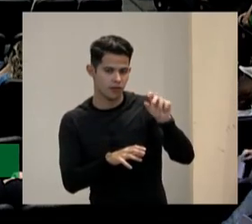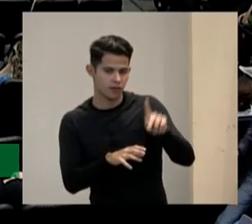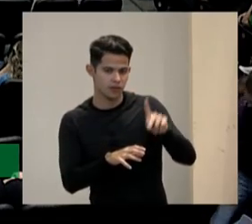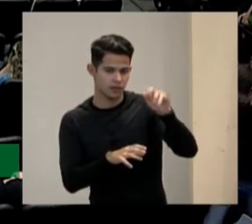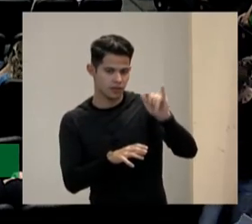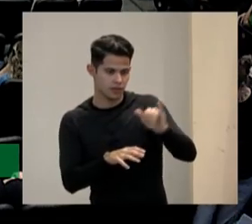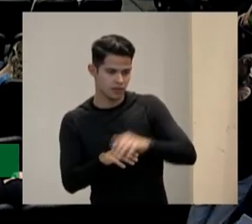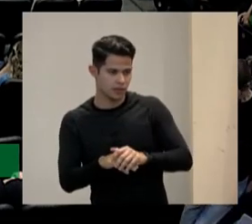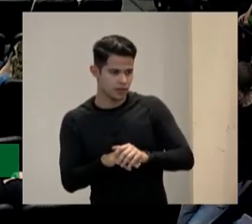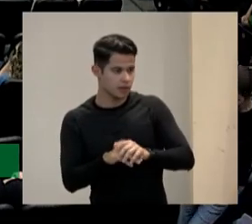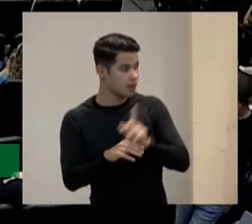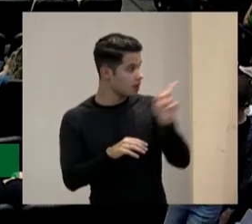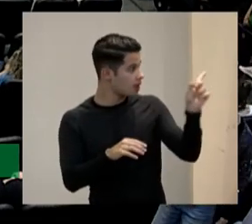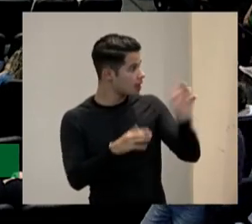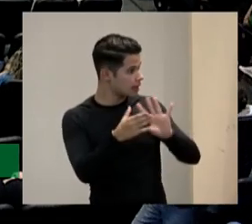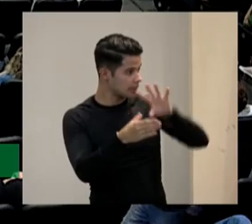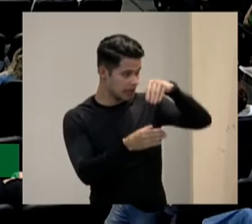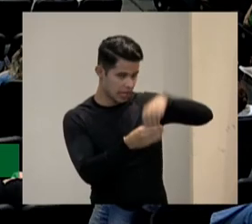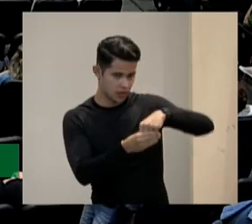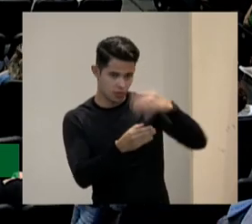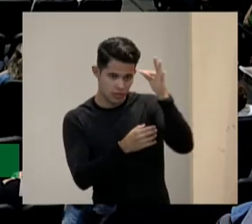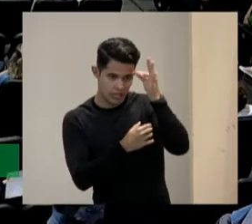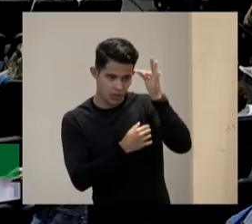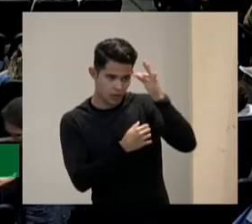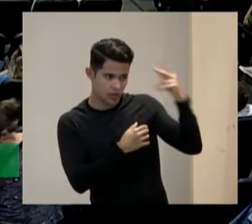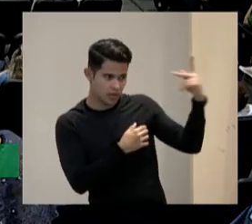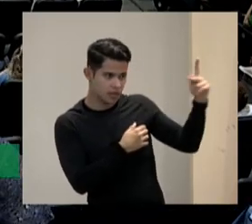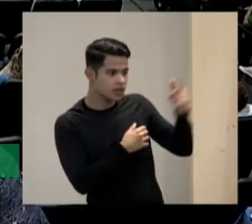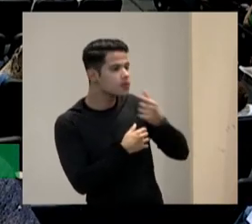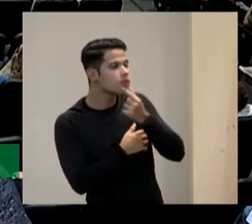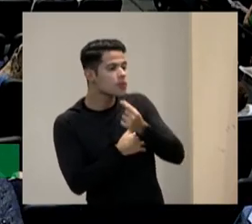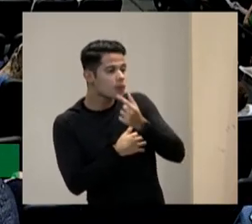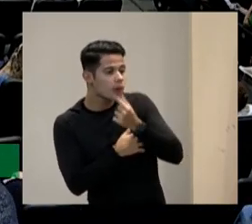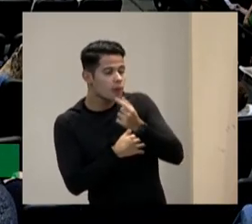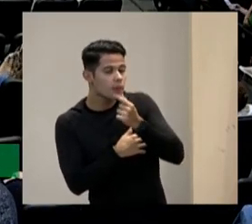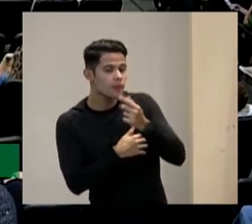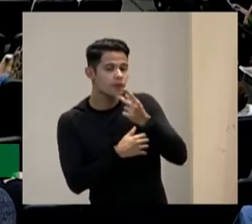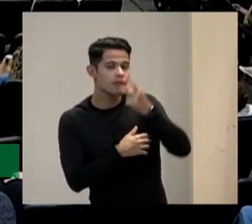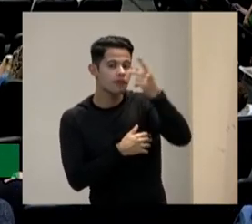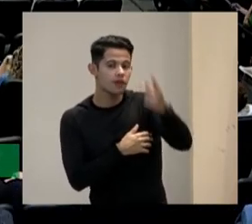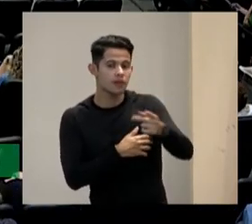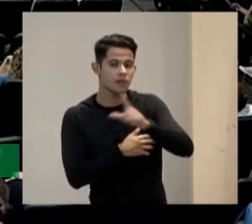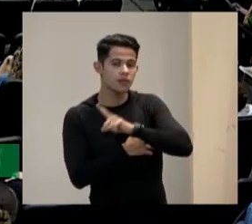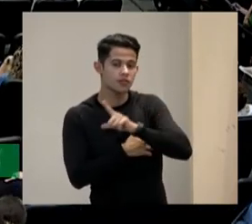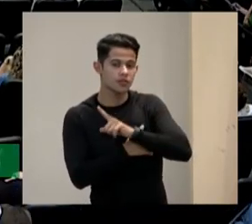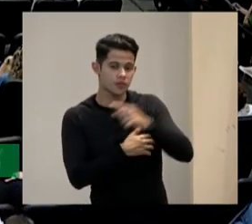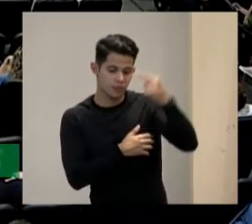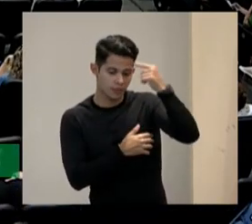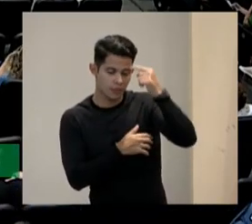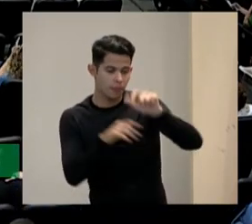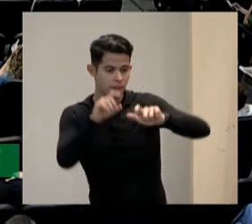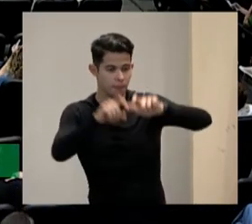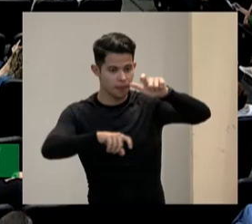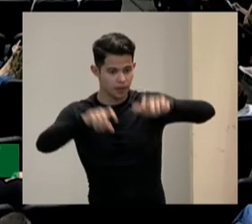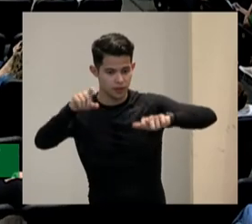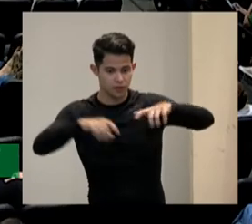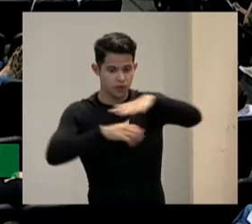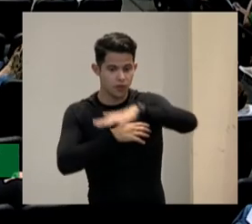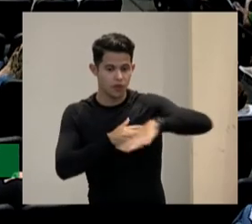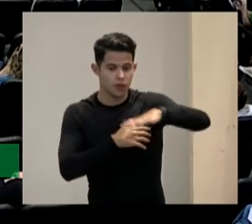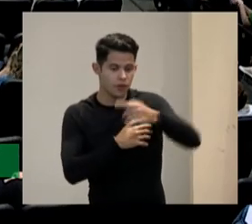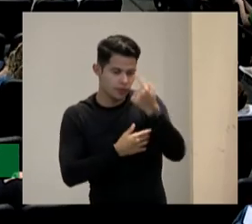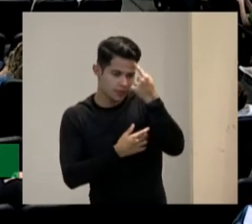Vygotsky dentro da sua teoria fala que ele mantinha como ideia que as pessoas desenvolvem